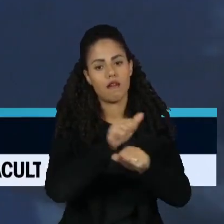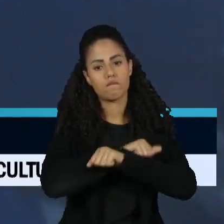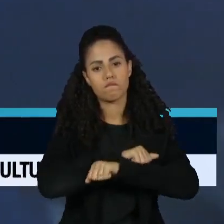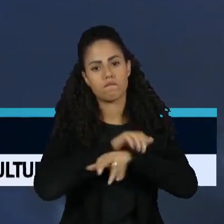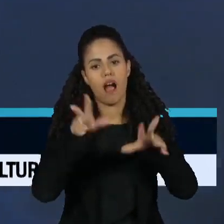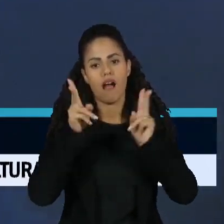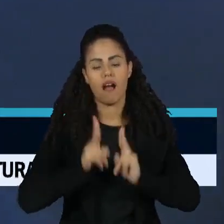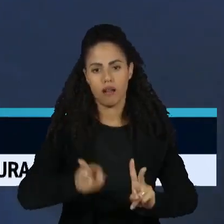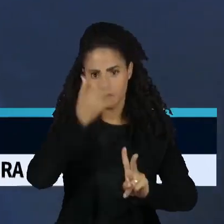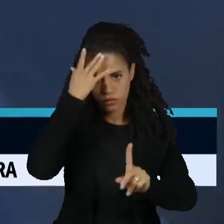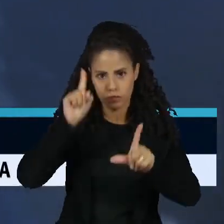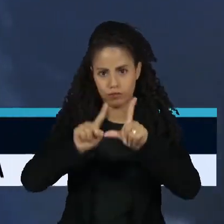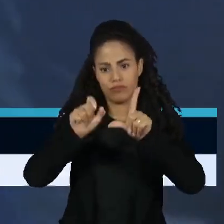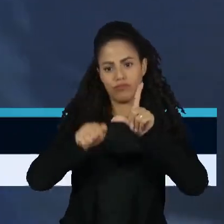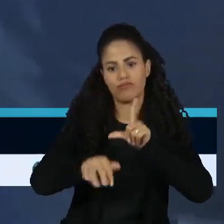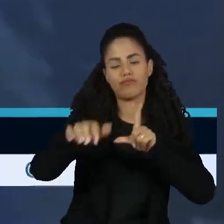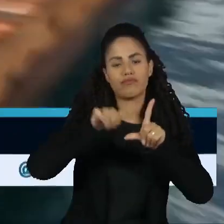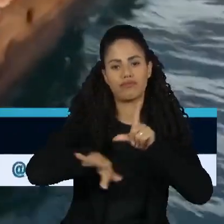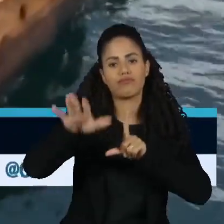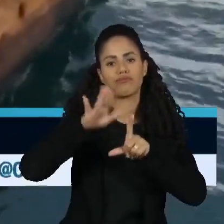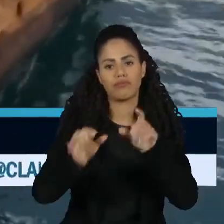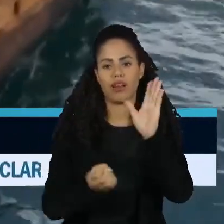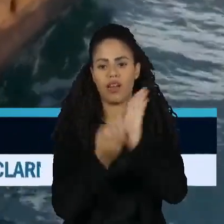mais profissional em sua produção.